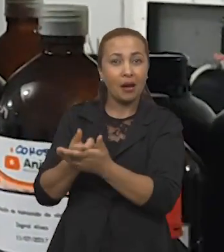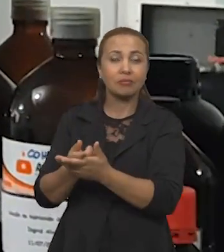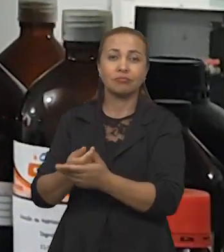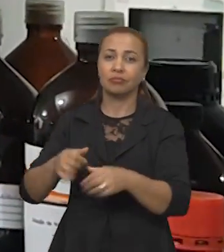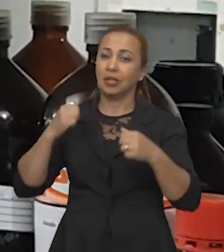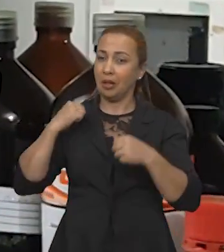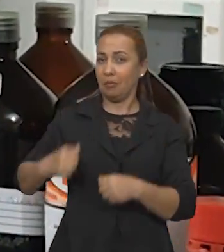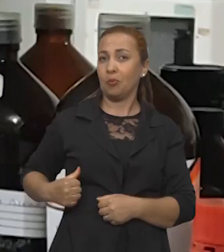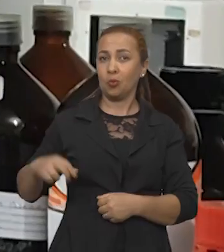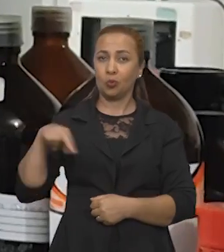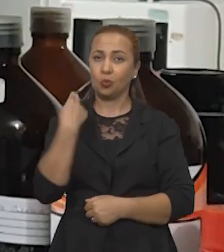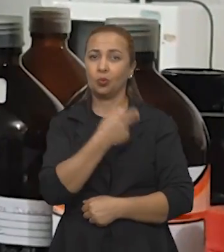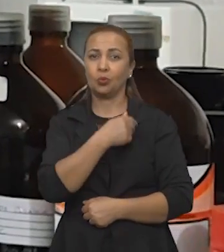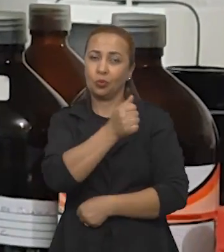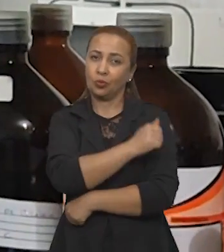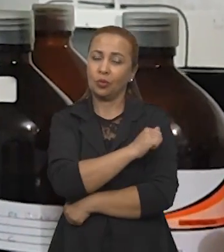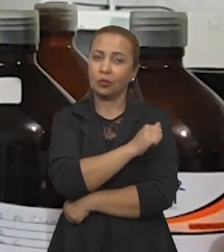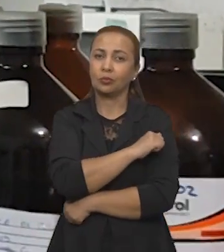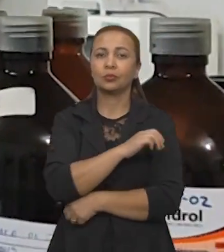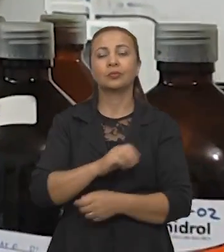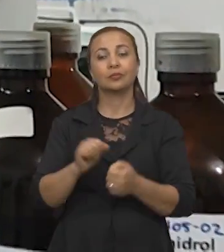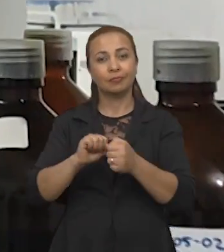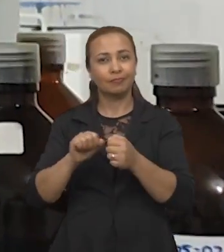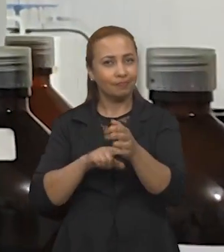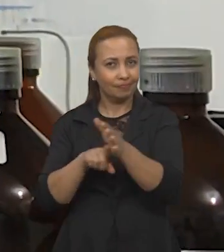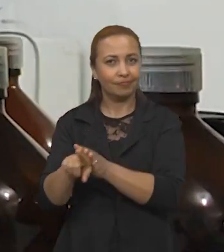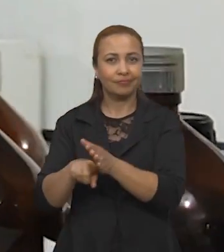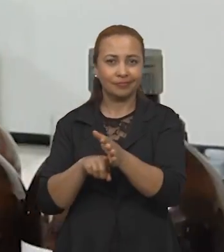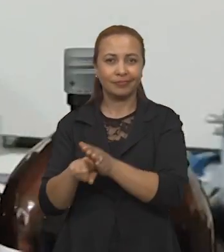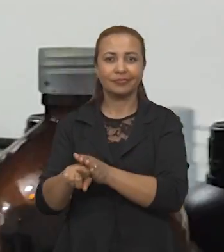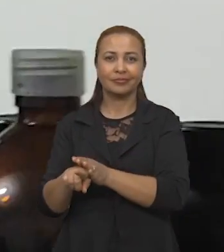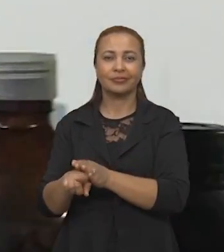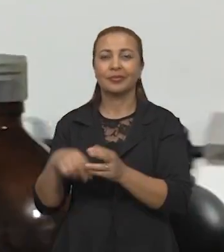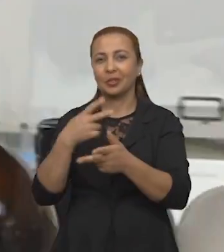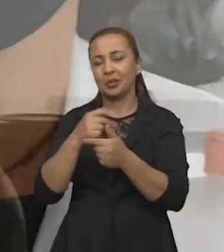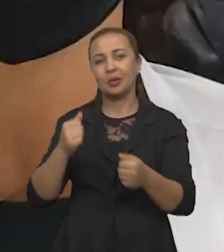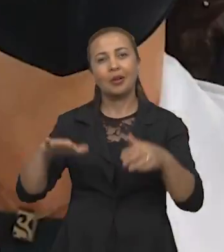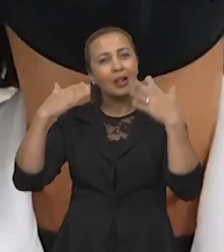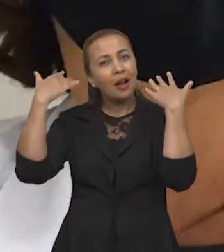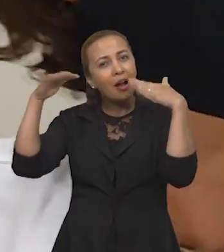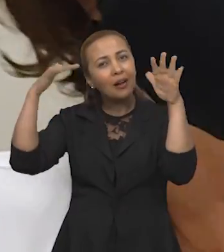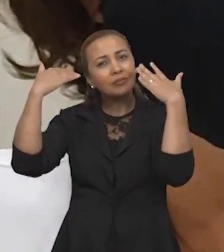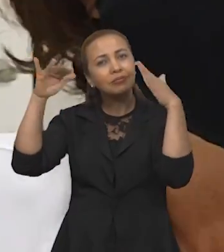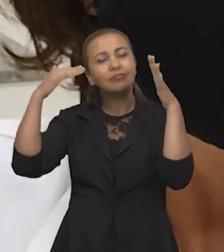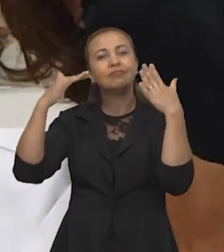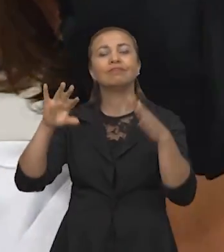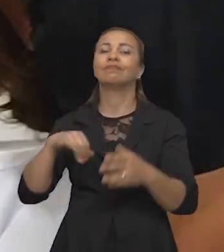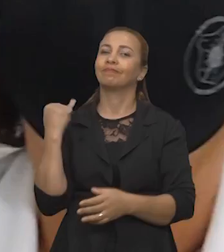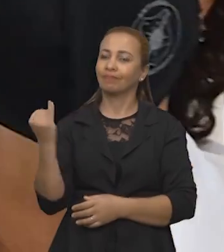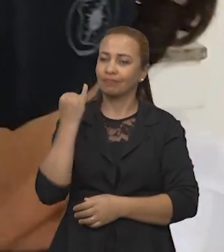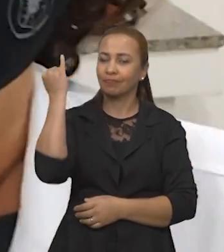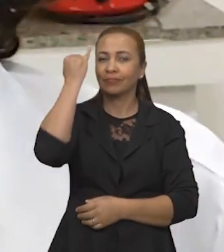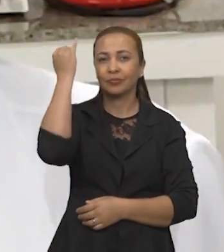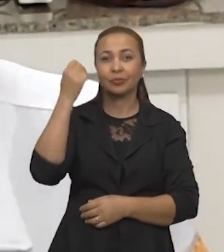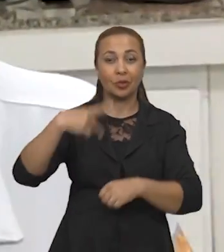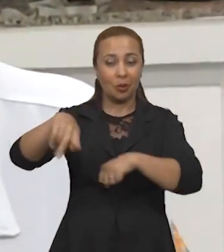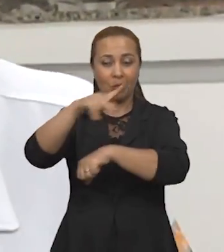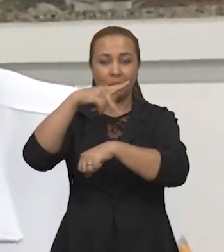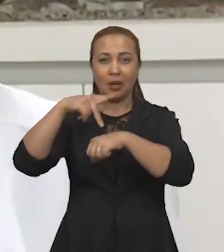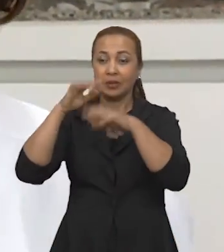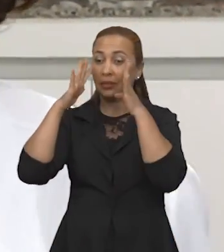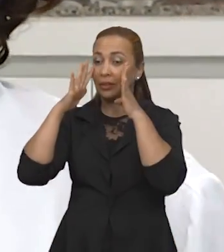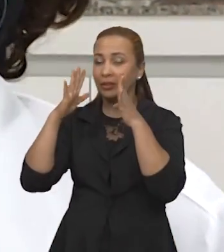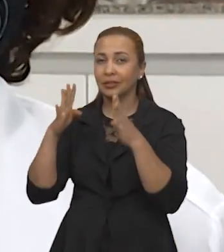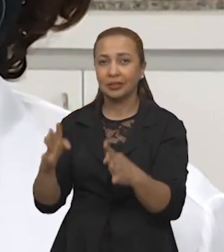das bolsas dos nossos alunos. Então, realizar pesquisa é uma coisa muito clara e que é importante que os